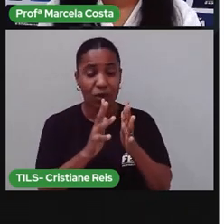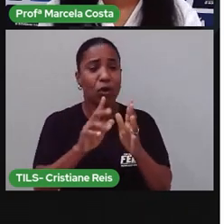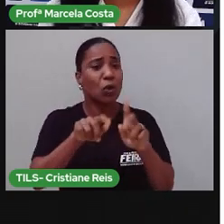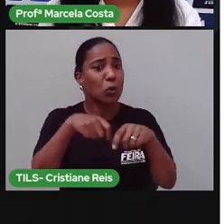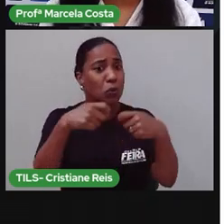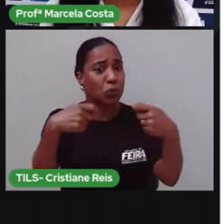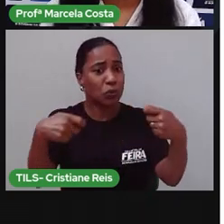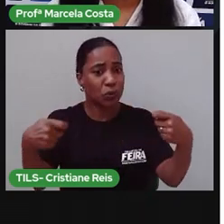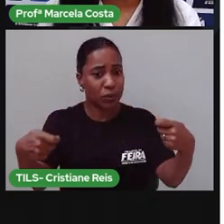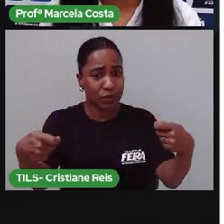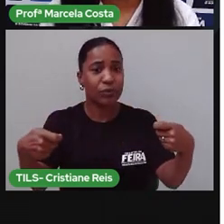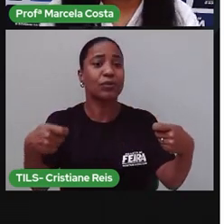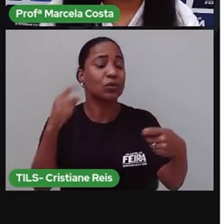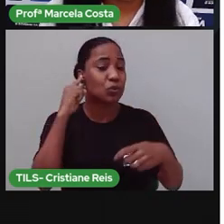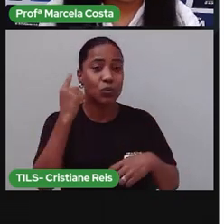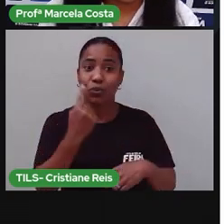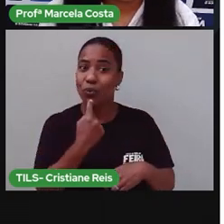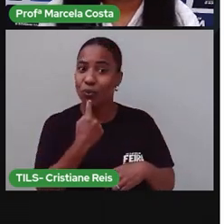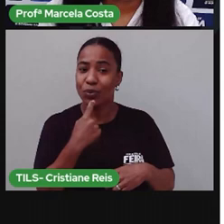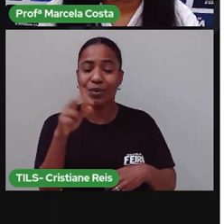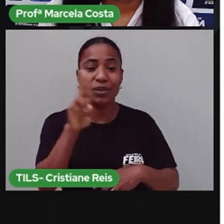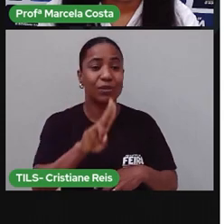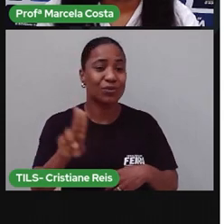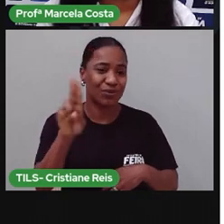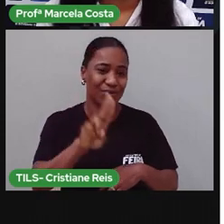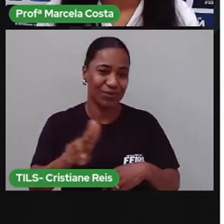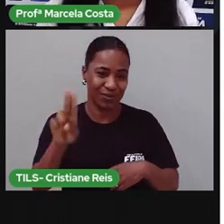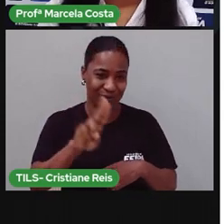que os surdos utilizam.